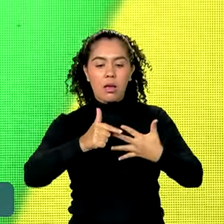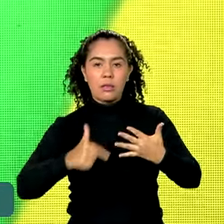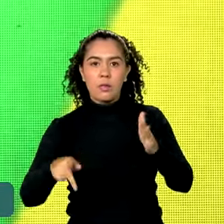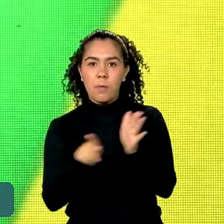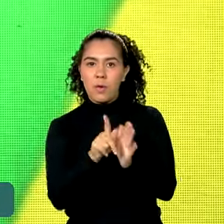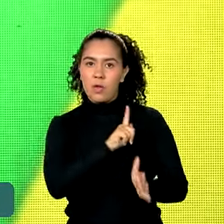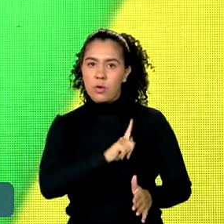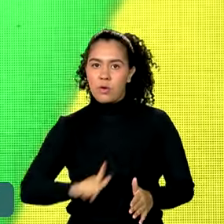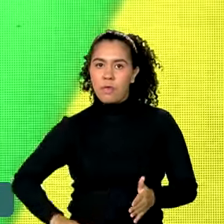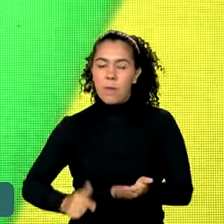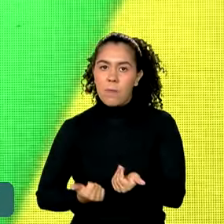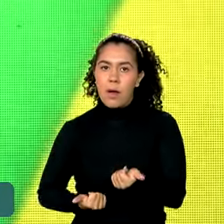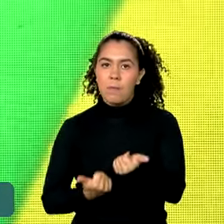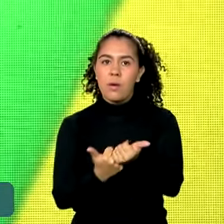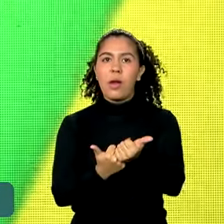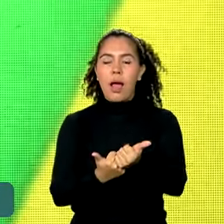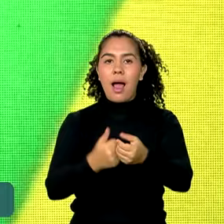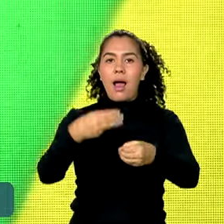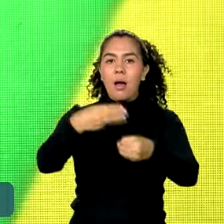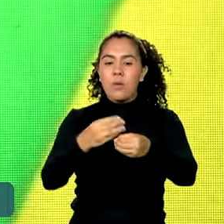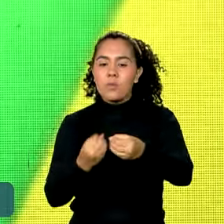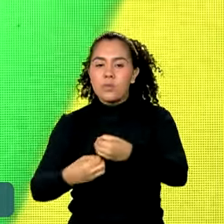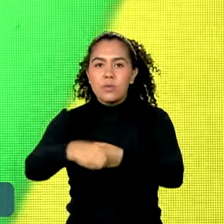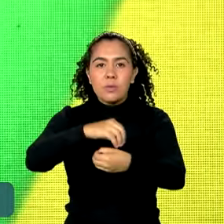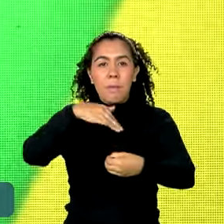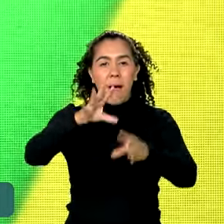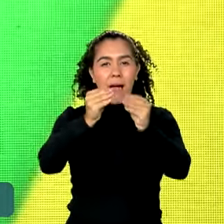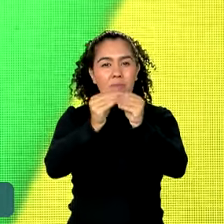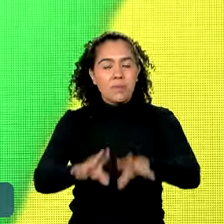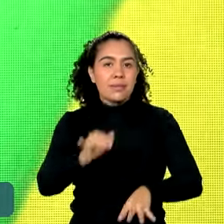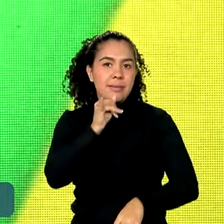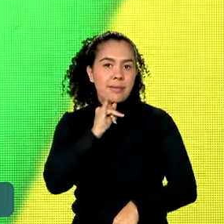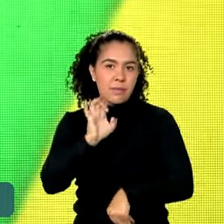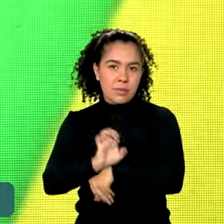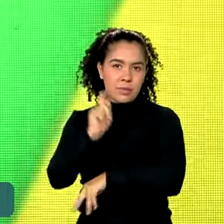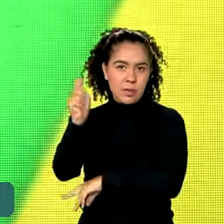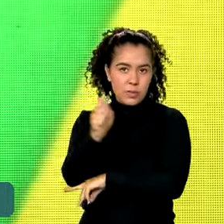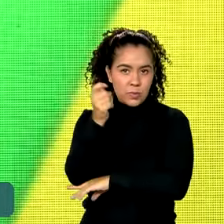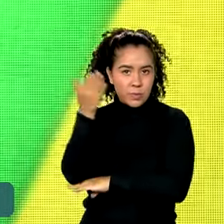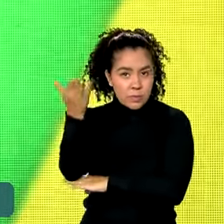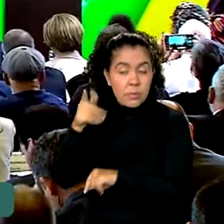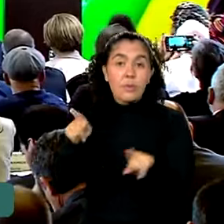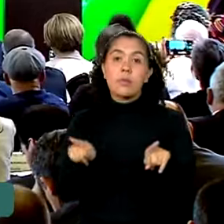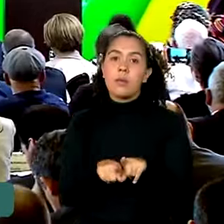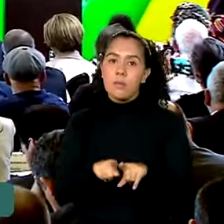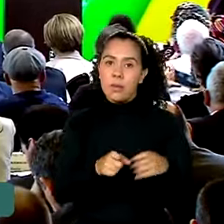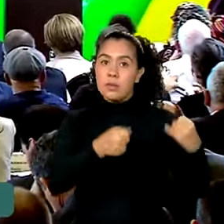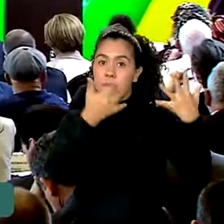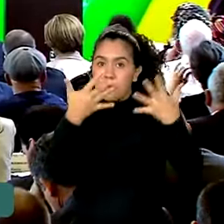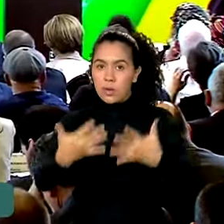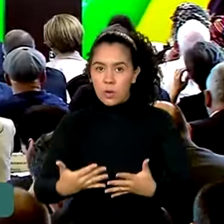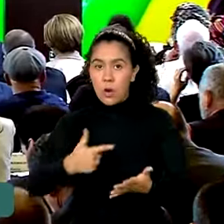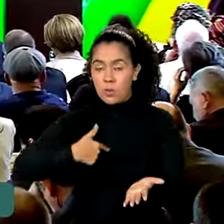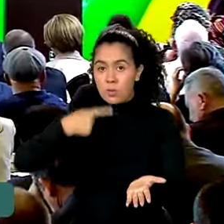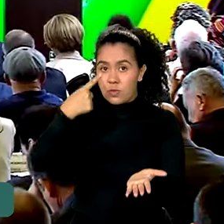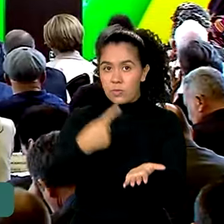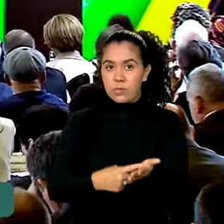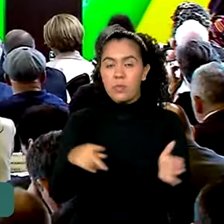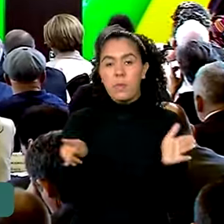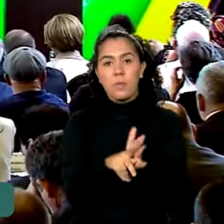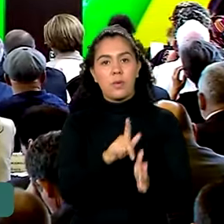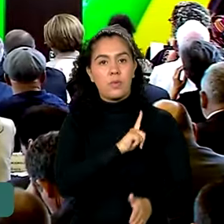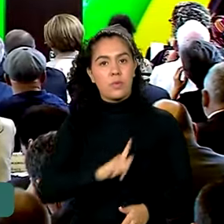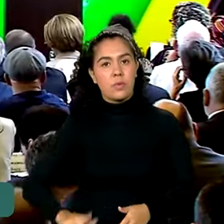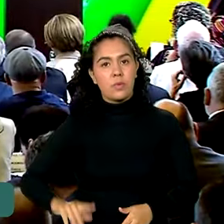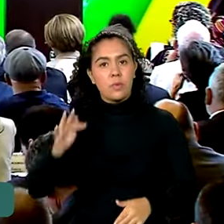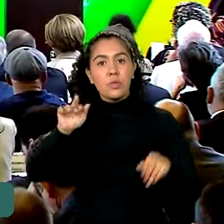mais afetadas no país, como o Rio Grande do Sul. Haddad lembrou também a proposta do governo brasileiro sobre